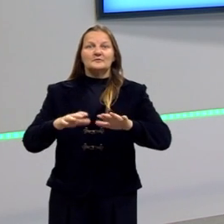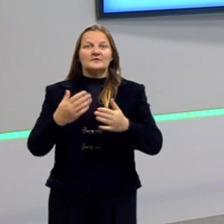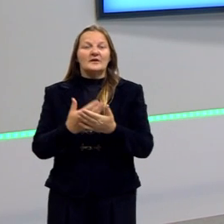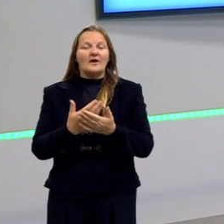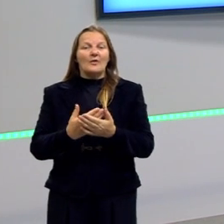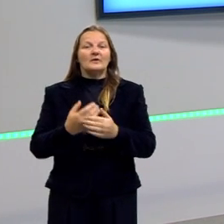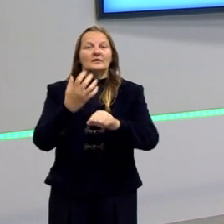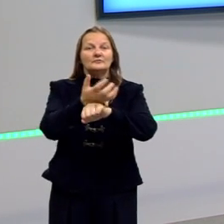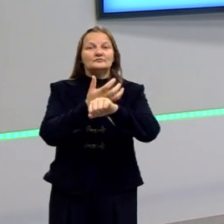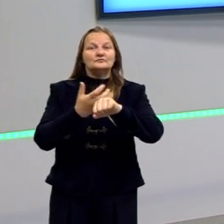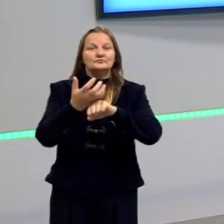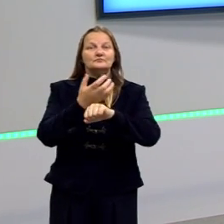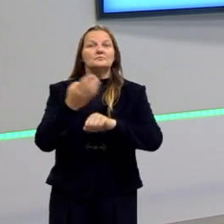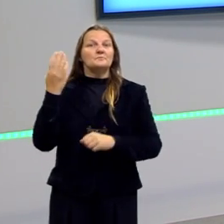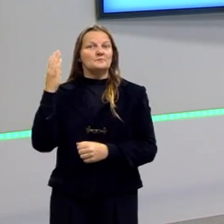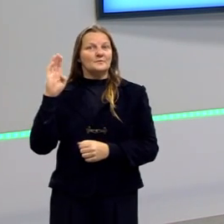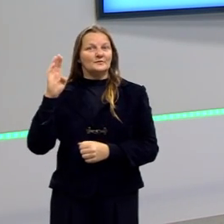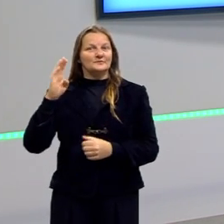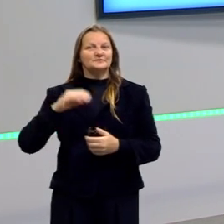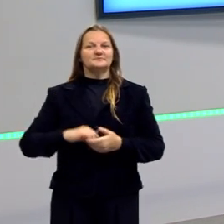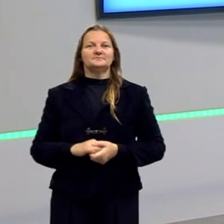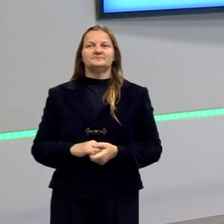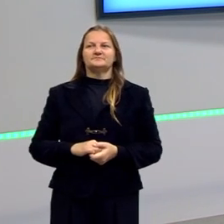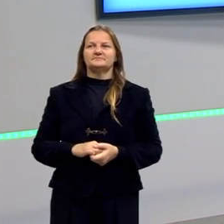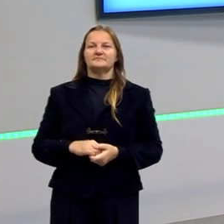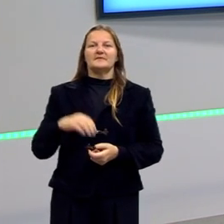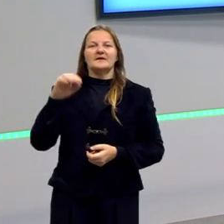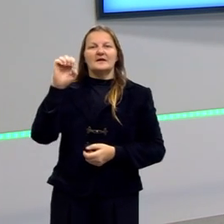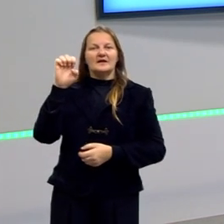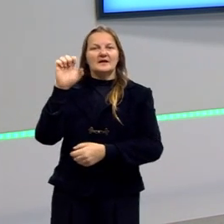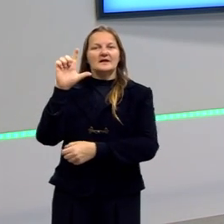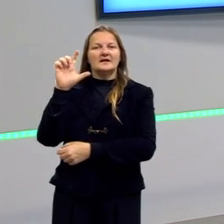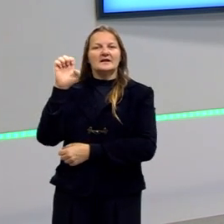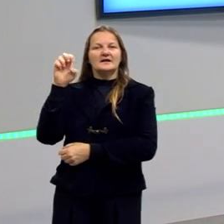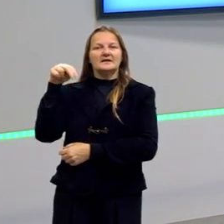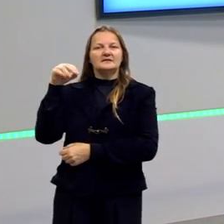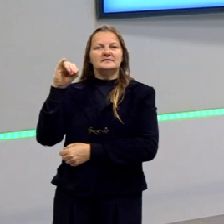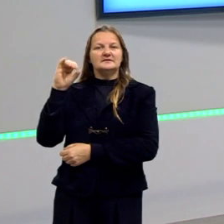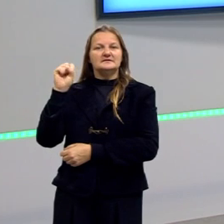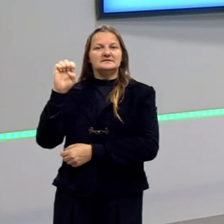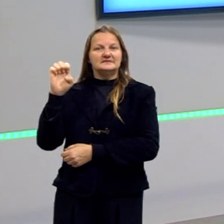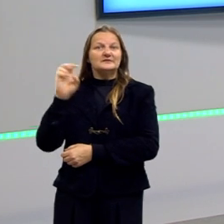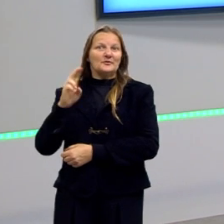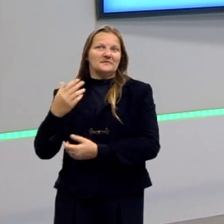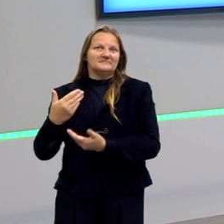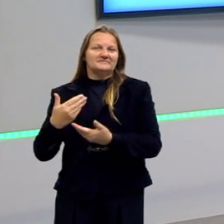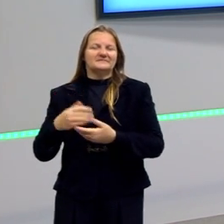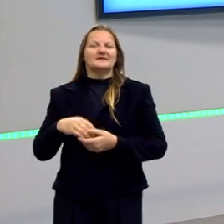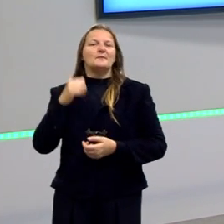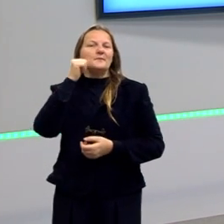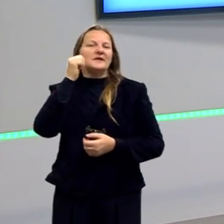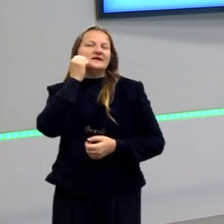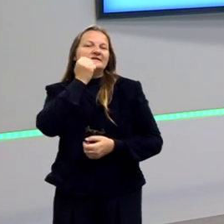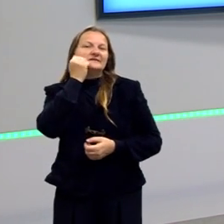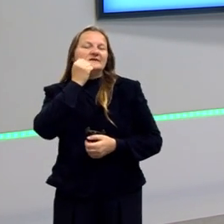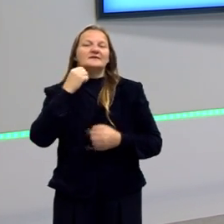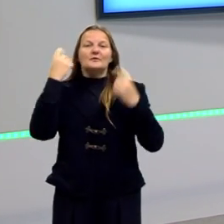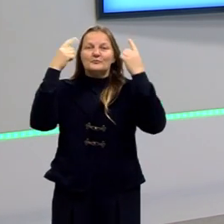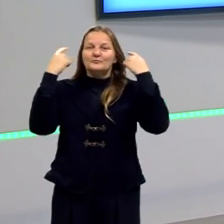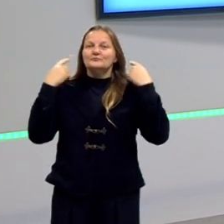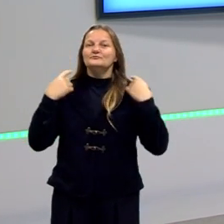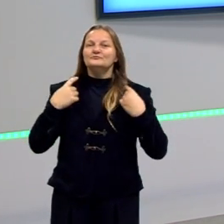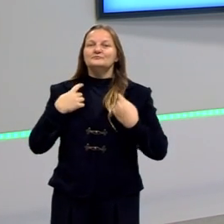componente curricular de biologia. O meu nome é Elenize Pereira, eu sou uma mulher negra, cabelos